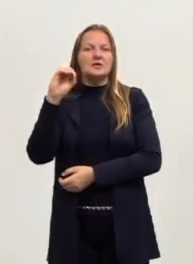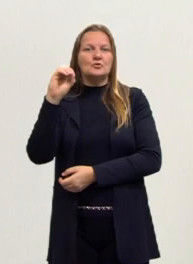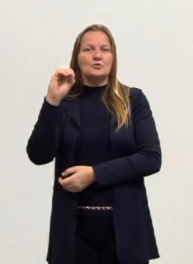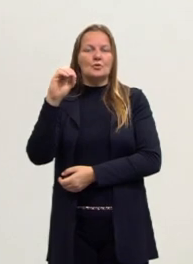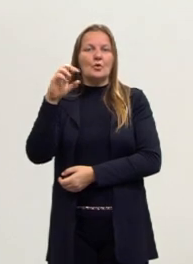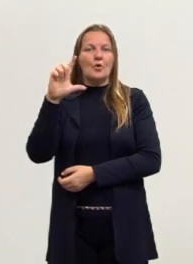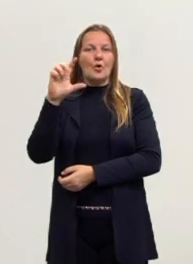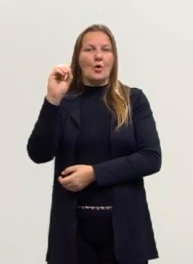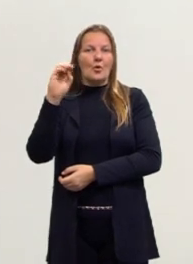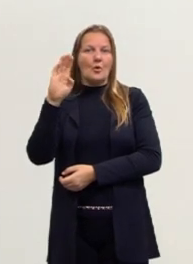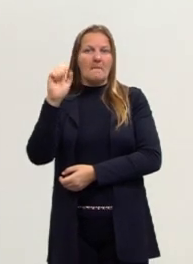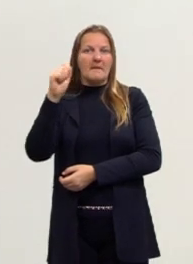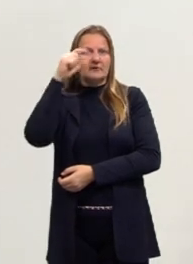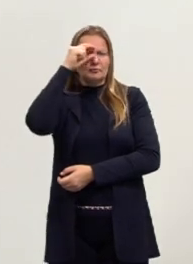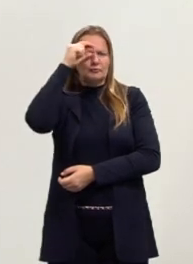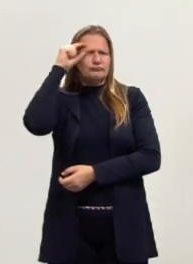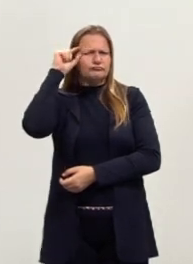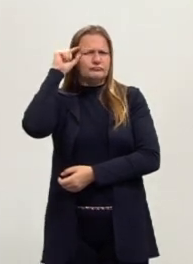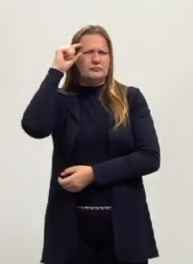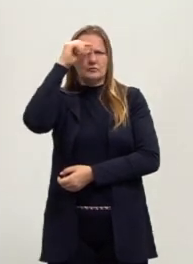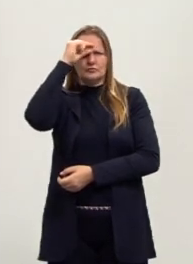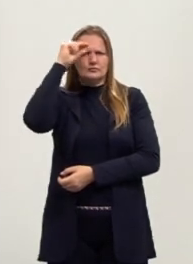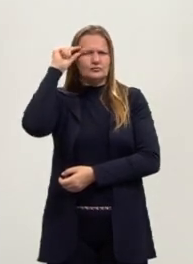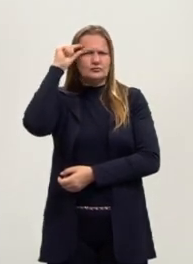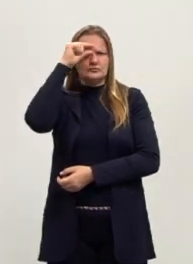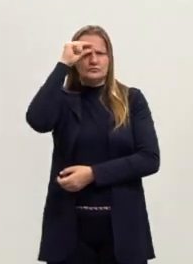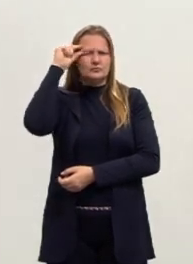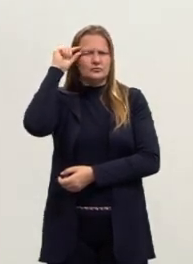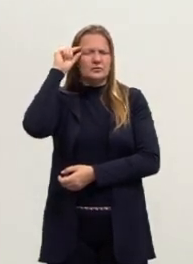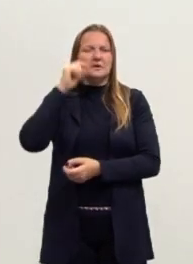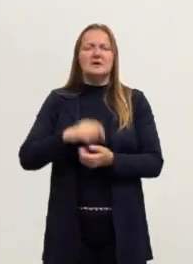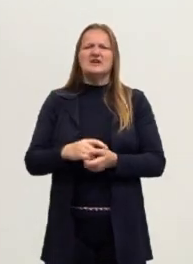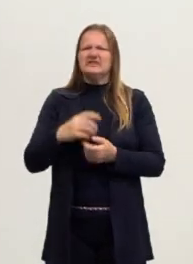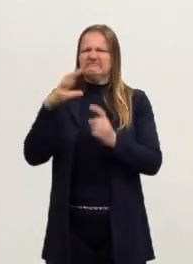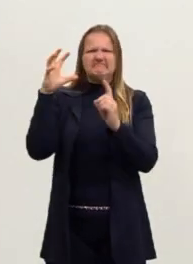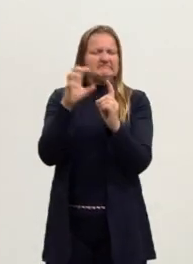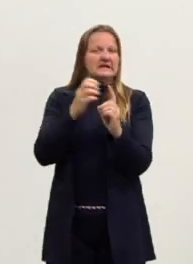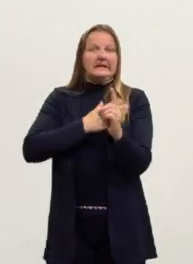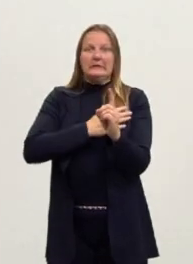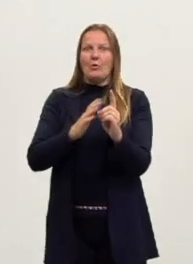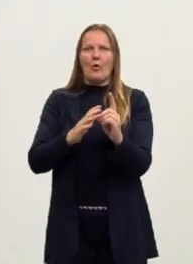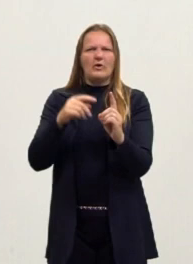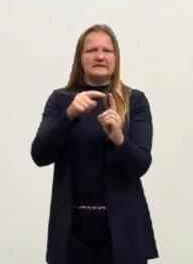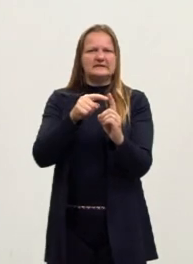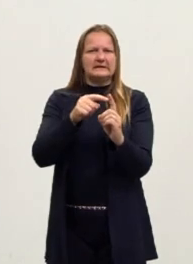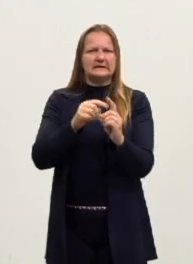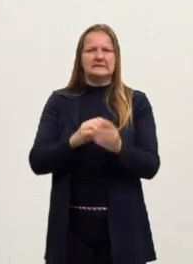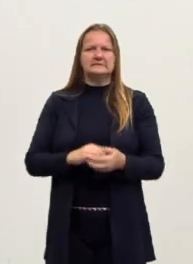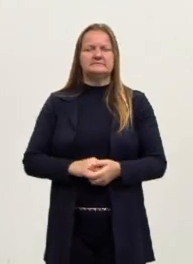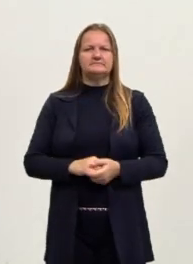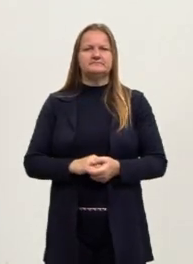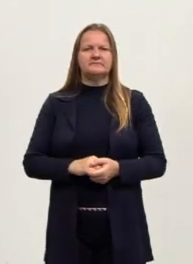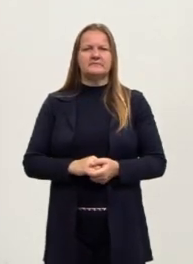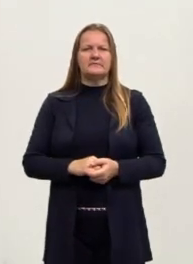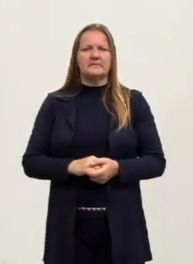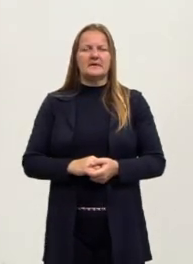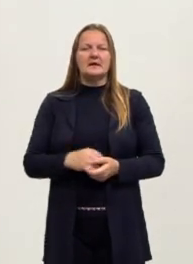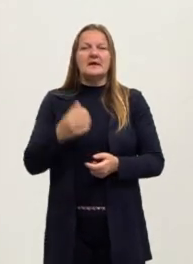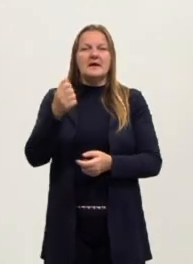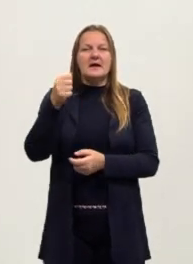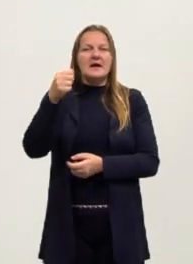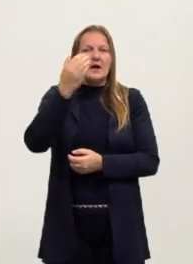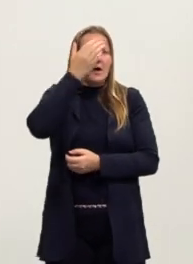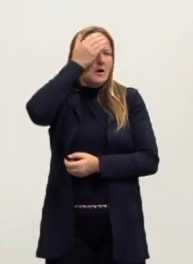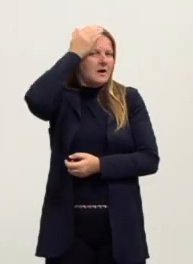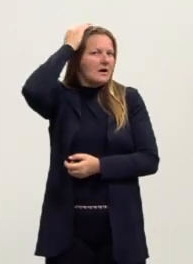Malfatti, não gosta, detesta o que está vendo lá, e ele faz uma crítica muito dura para a Anitta. Então,